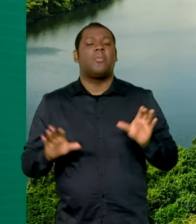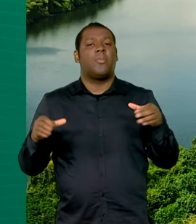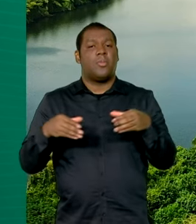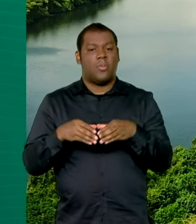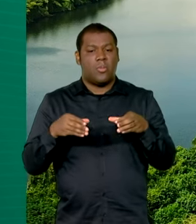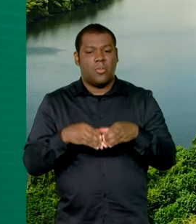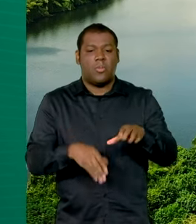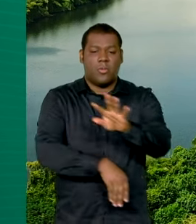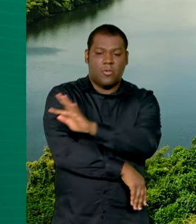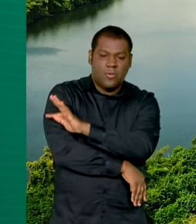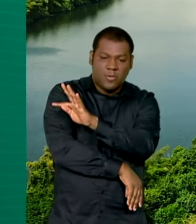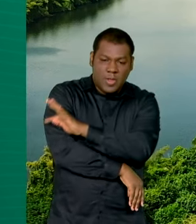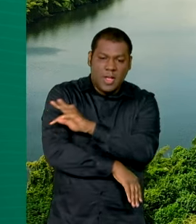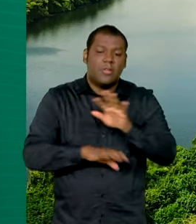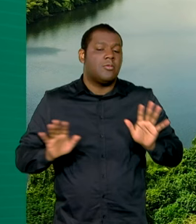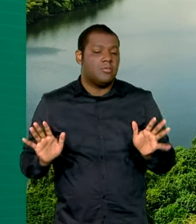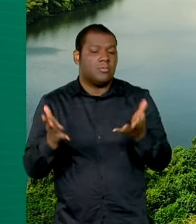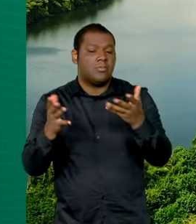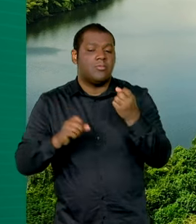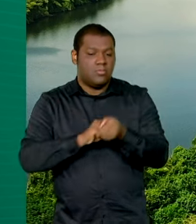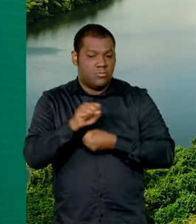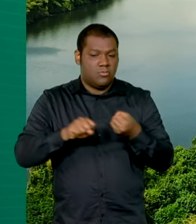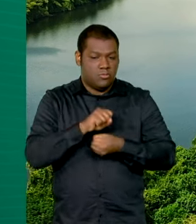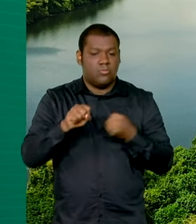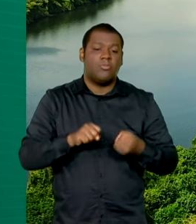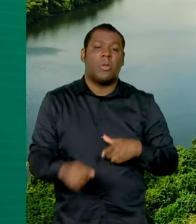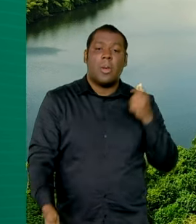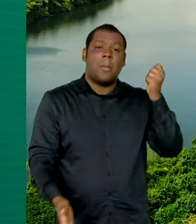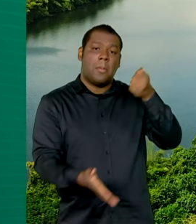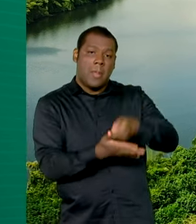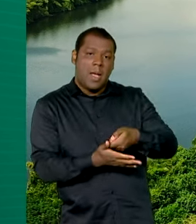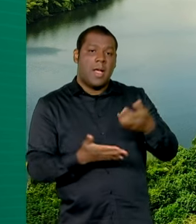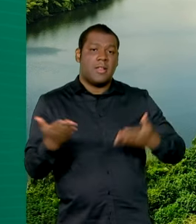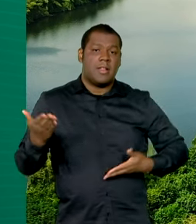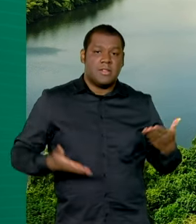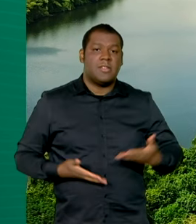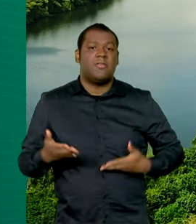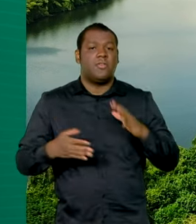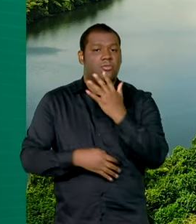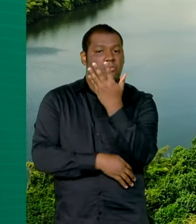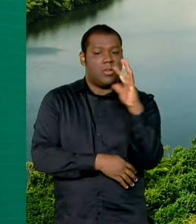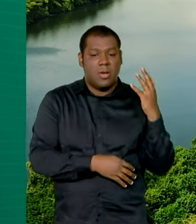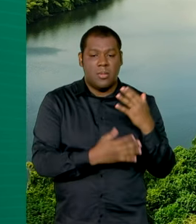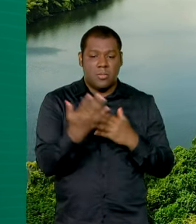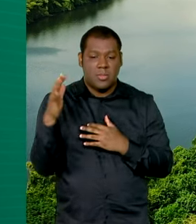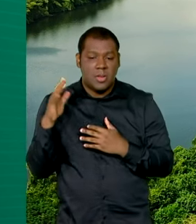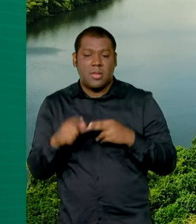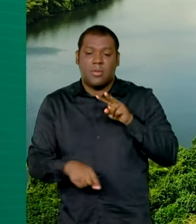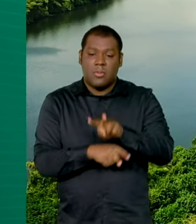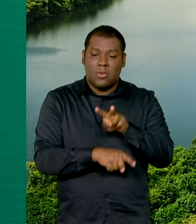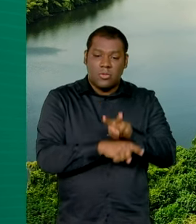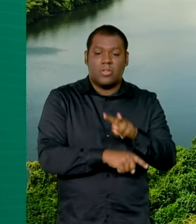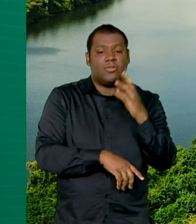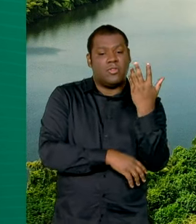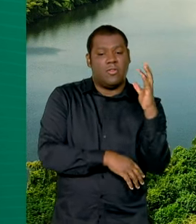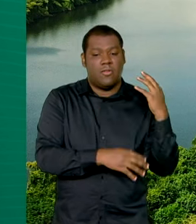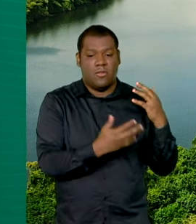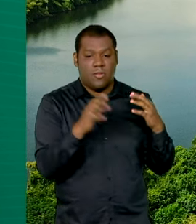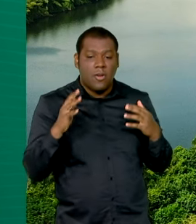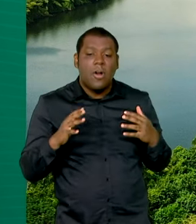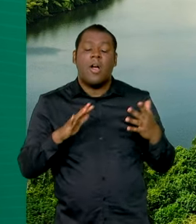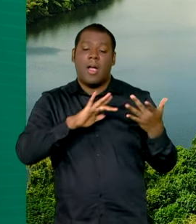produção sustentável, pagamento por serviços ambientais pela conservação da floresta e promoção de ações de